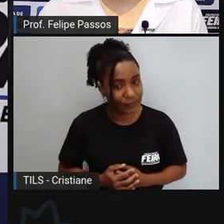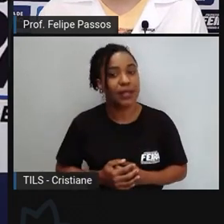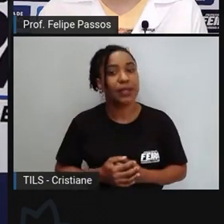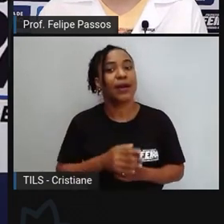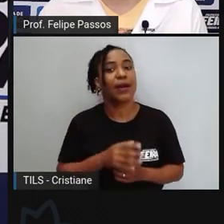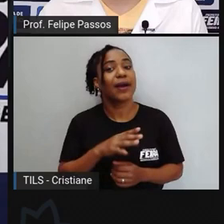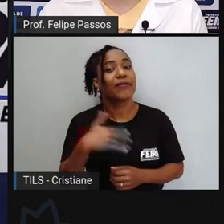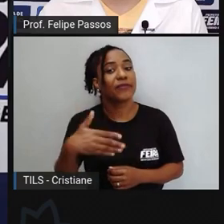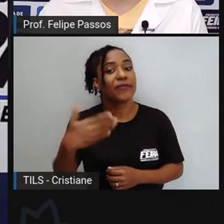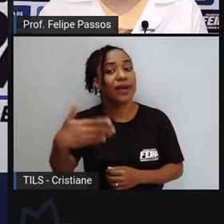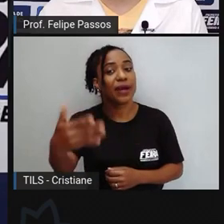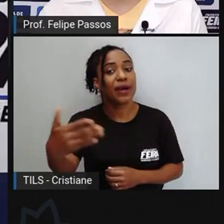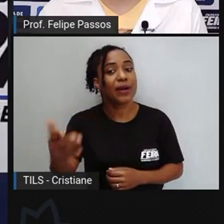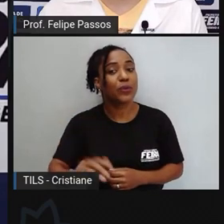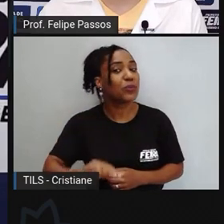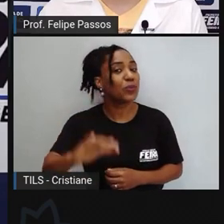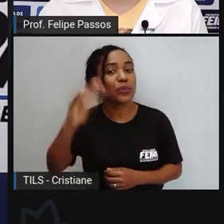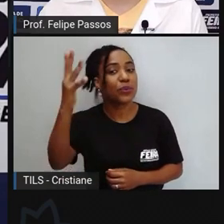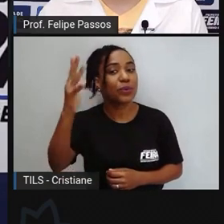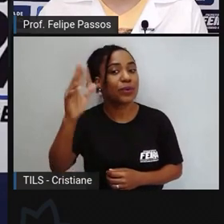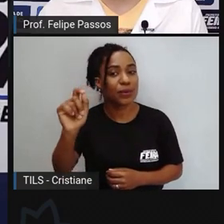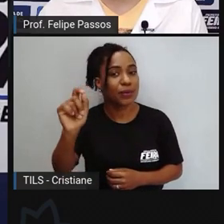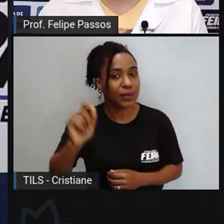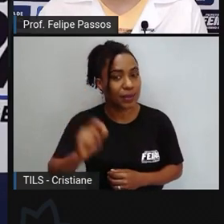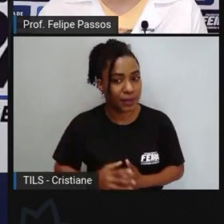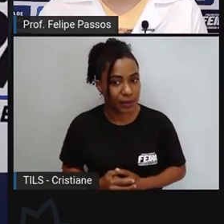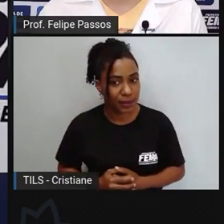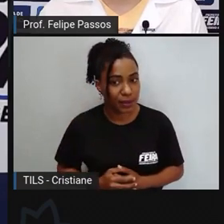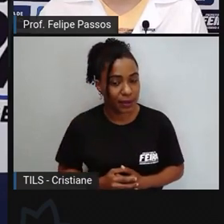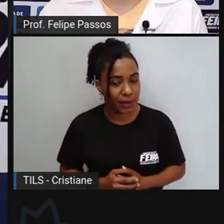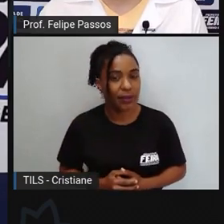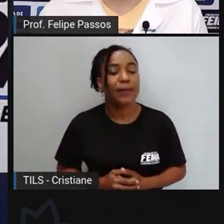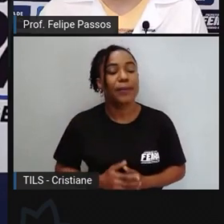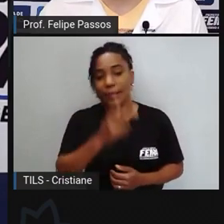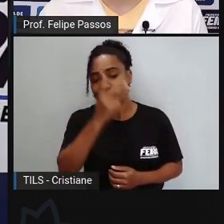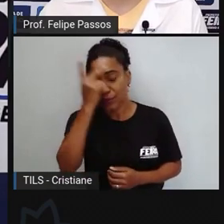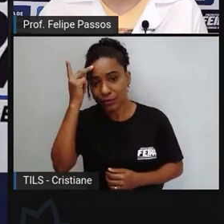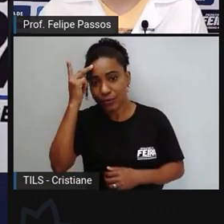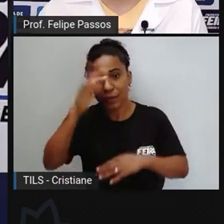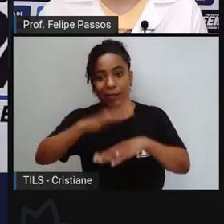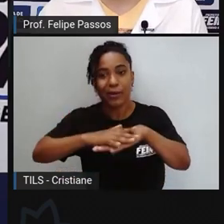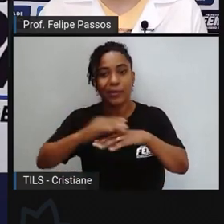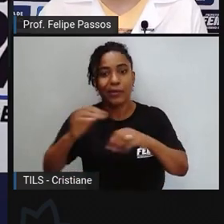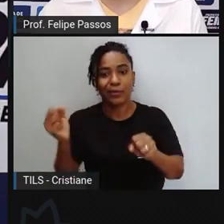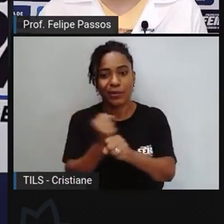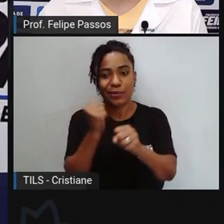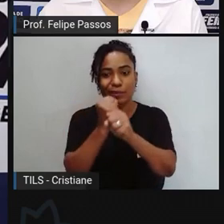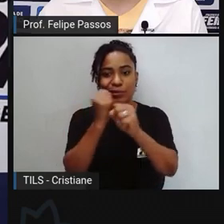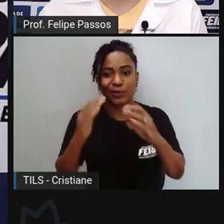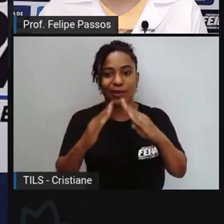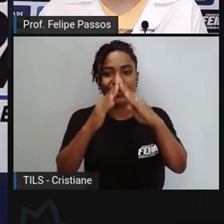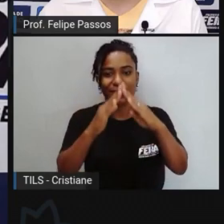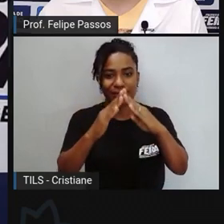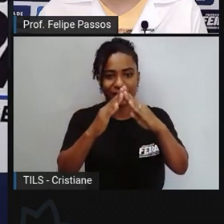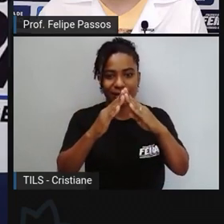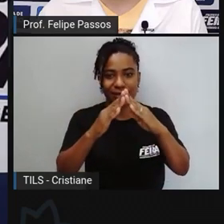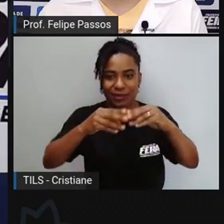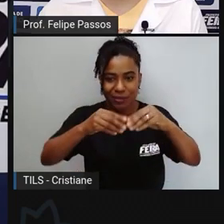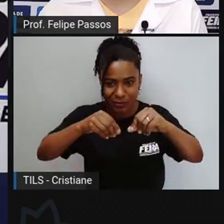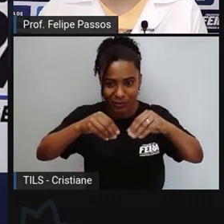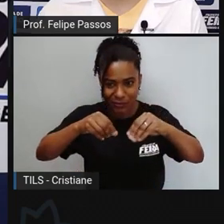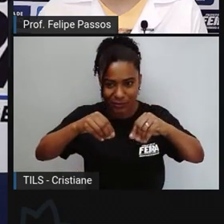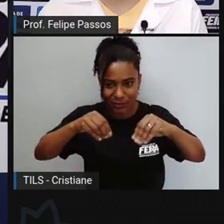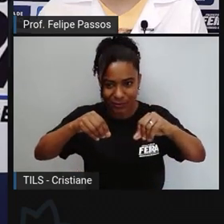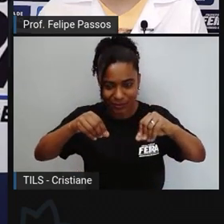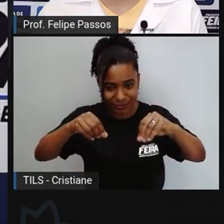acontecer quem pode construir em um local úmido pode pegar o